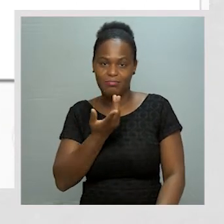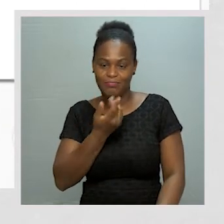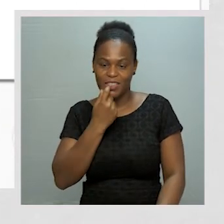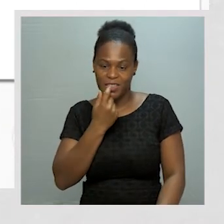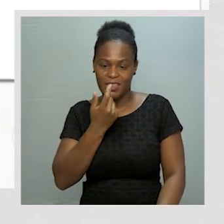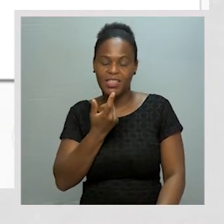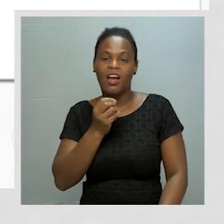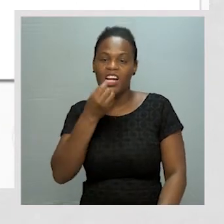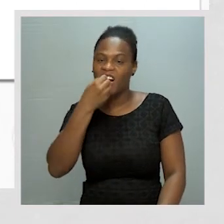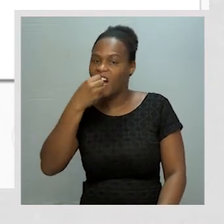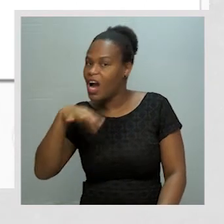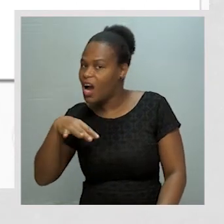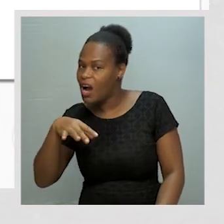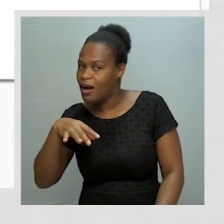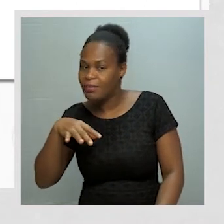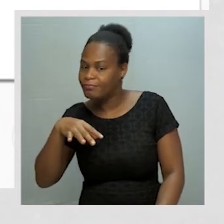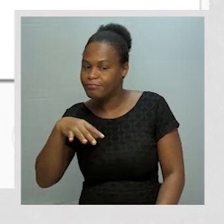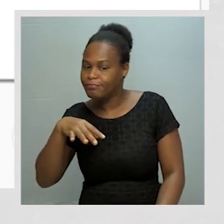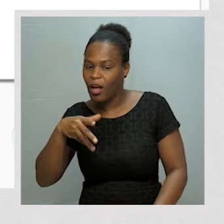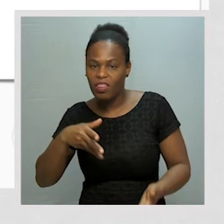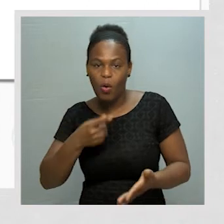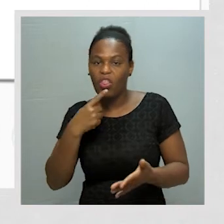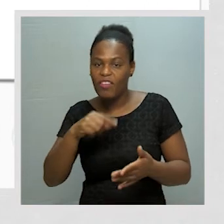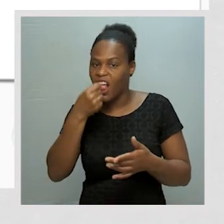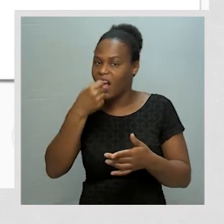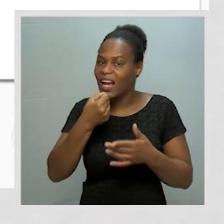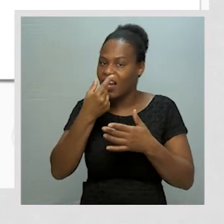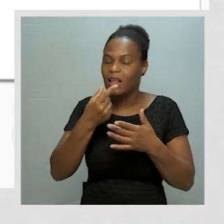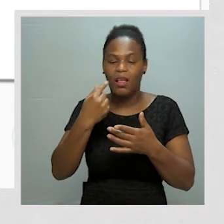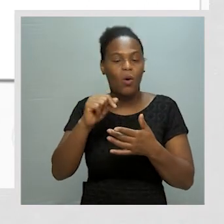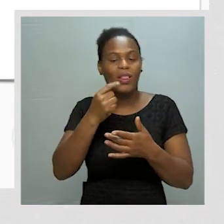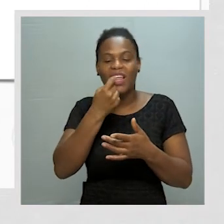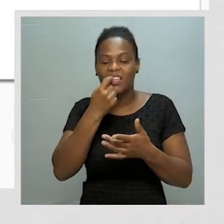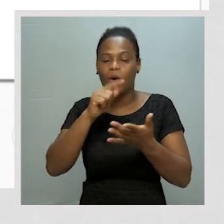que caem e não voltam a nascer. São os dentes